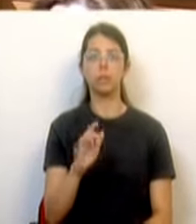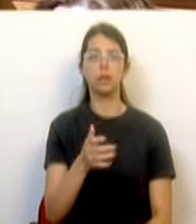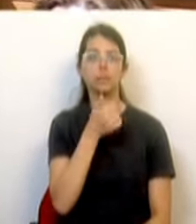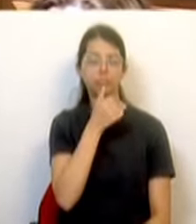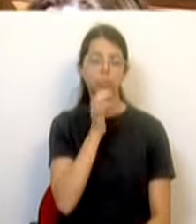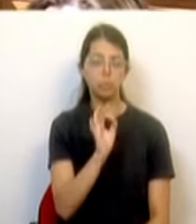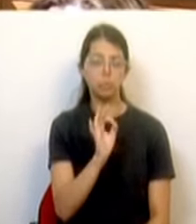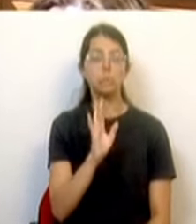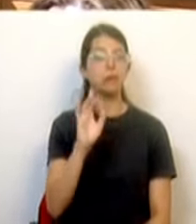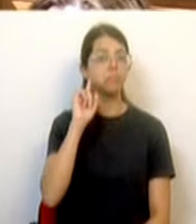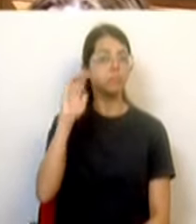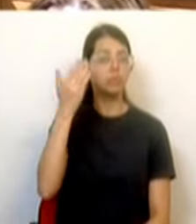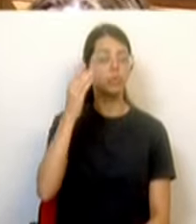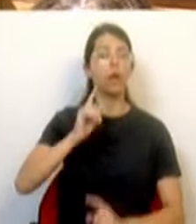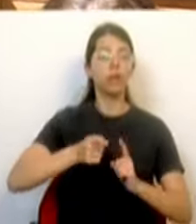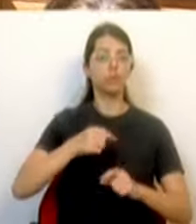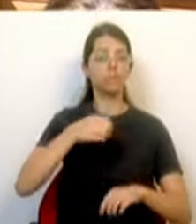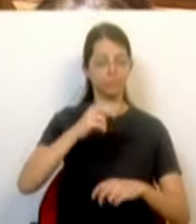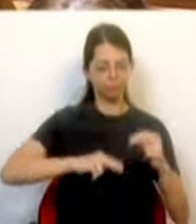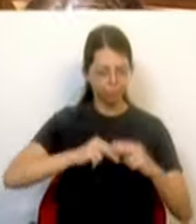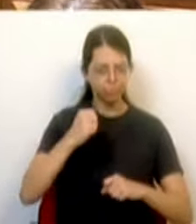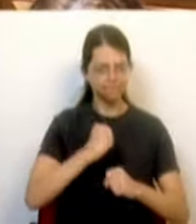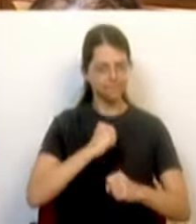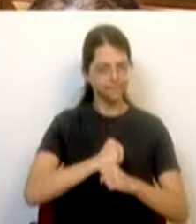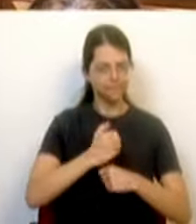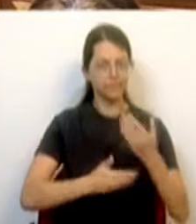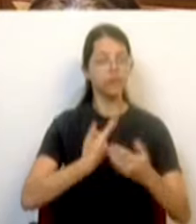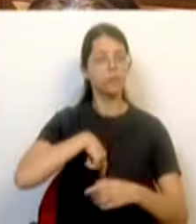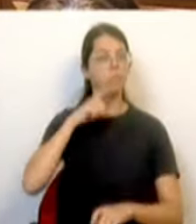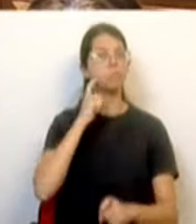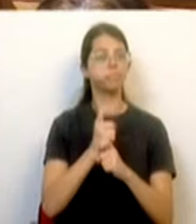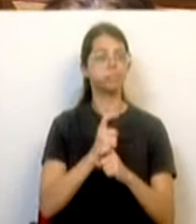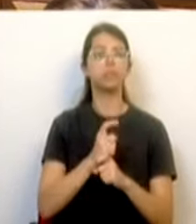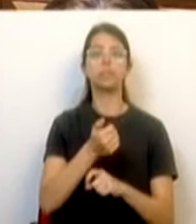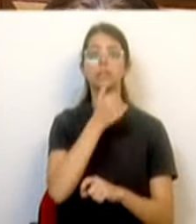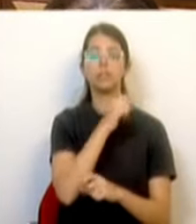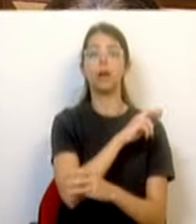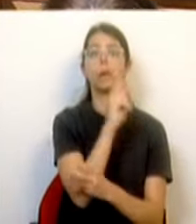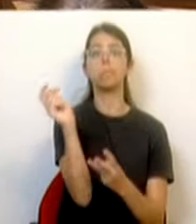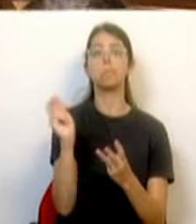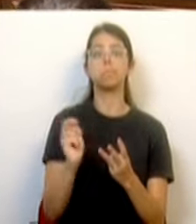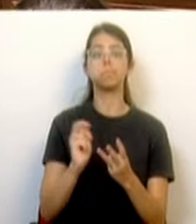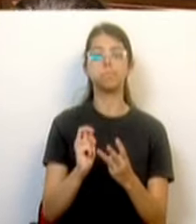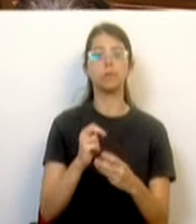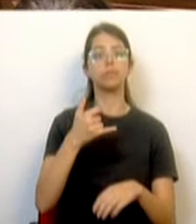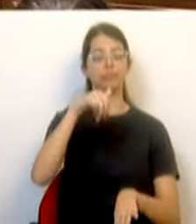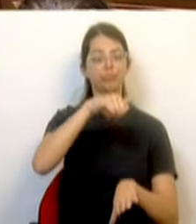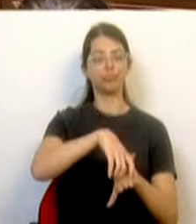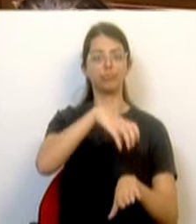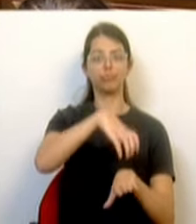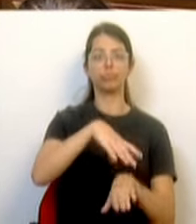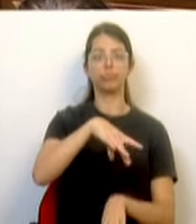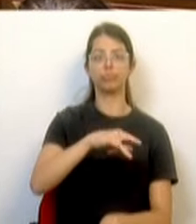é isso que nós queremos assegurar, a execução da terceira decisão de fazer o aeroporto em